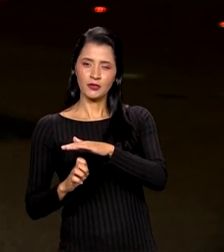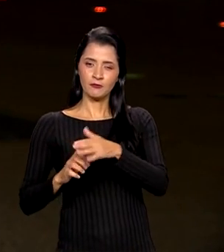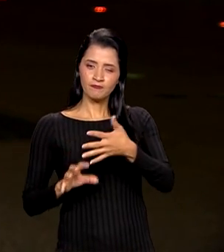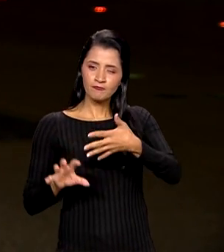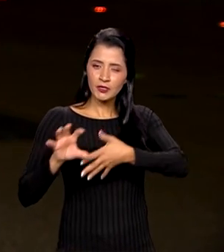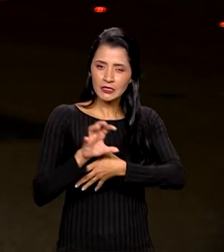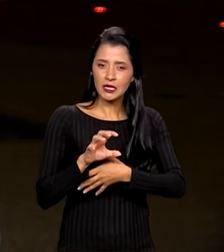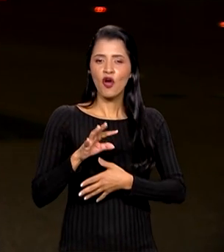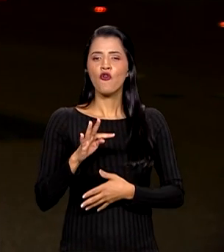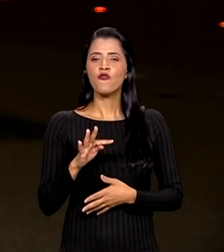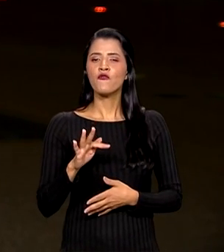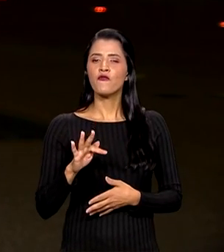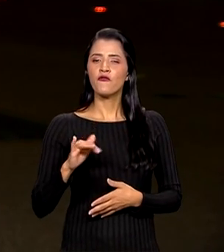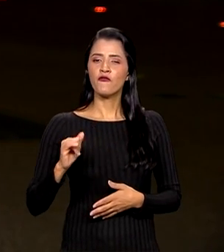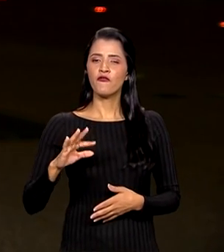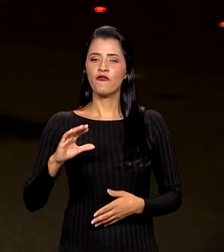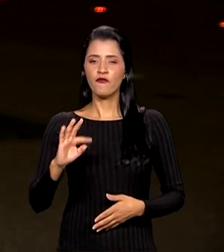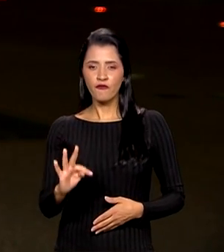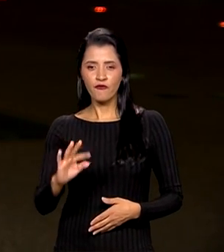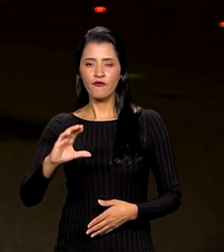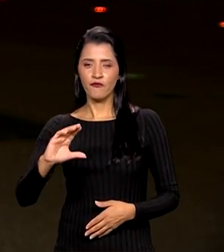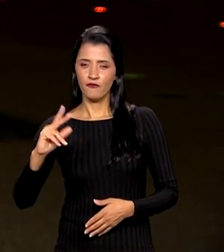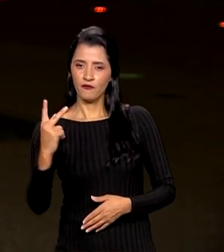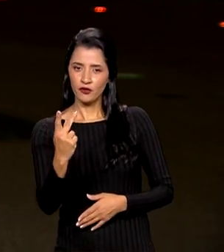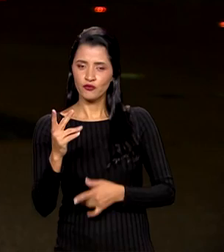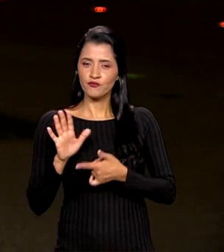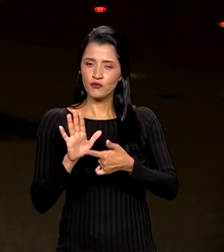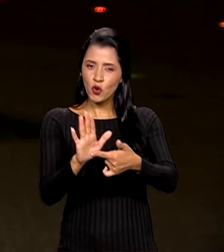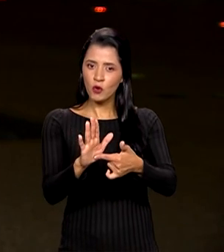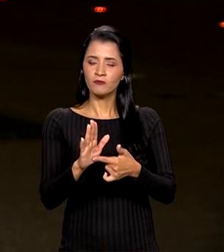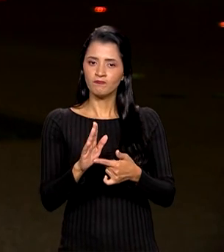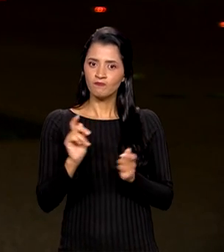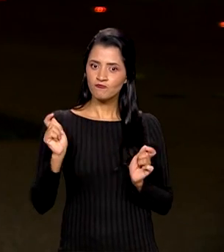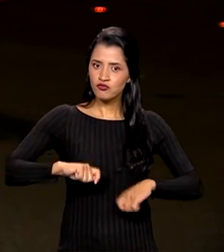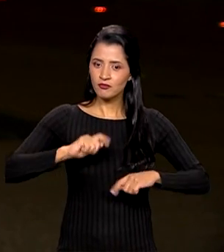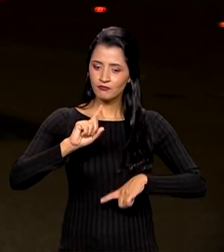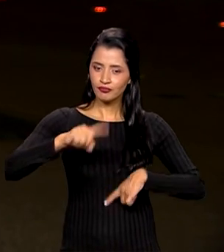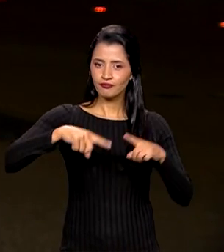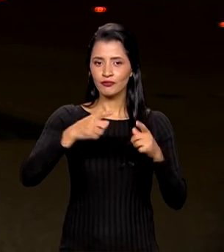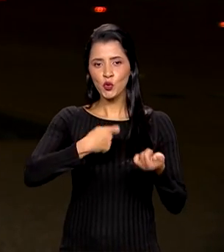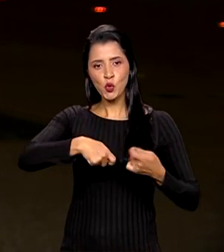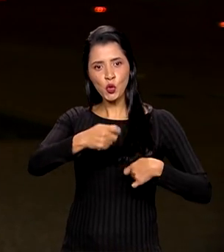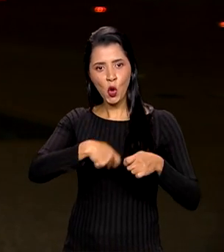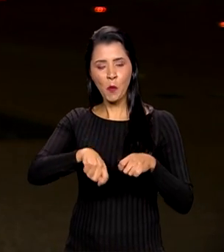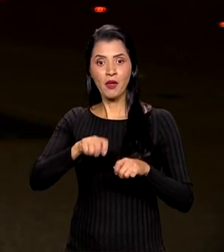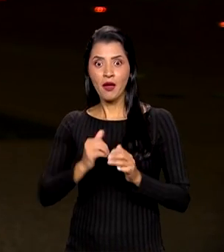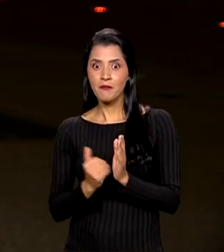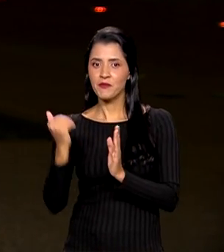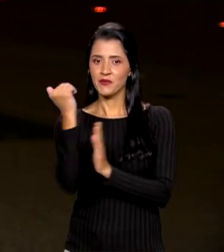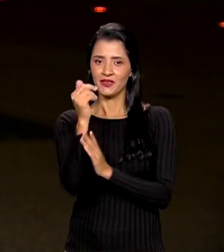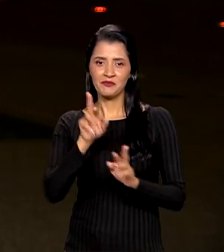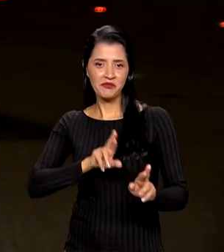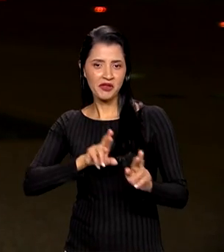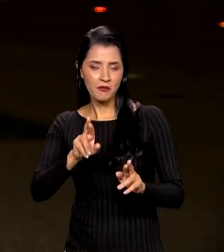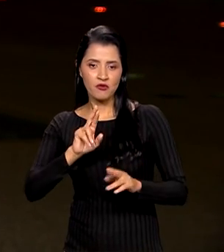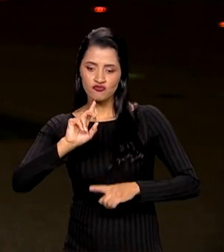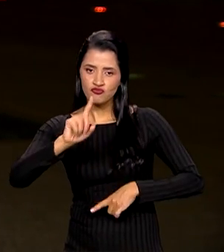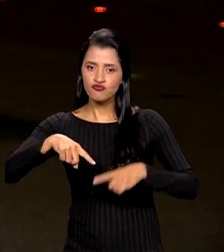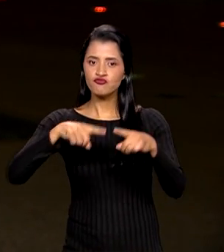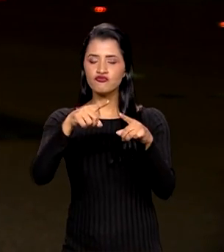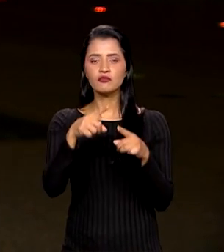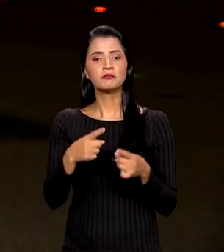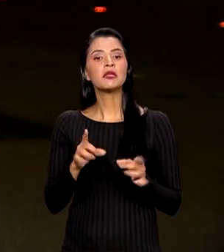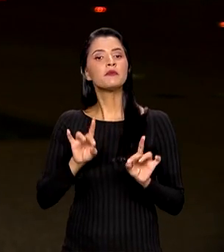a mudança reflete o desempenho econômico acima do esperado e os avanços nas políticas econômicas brasileiras, em